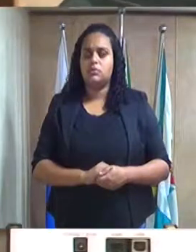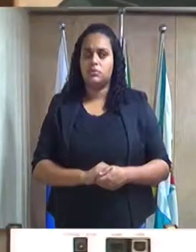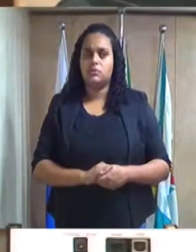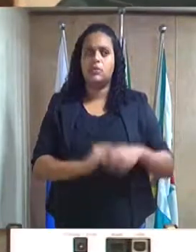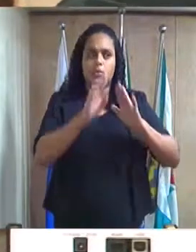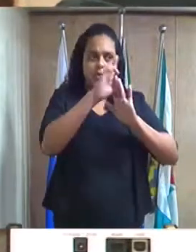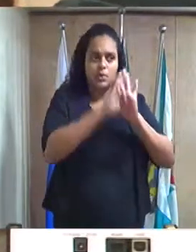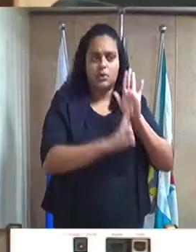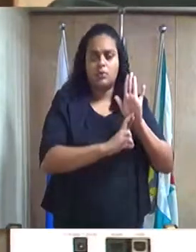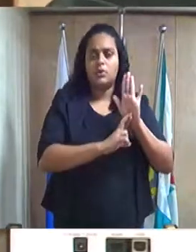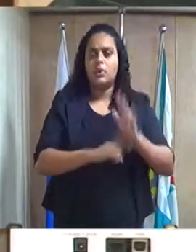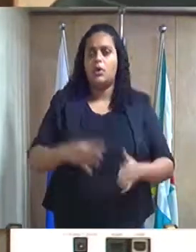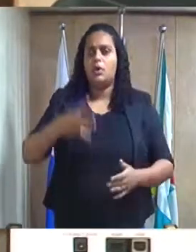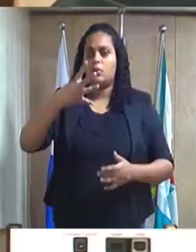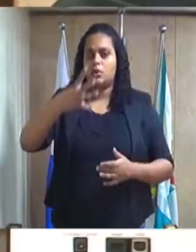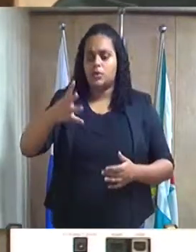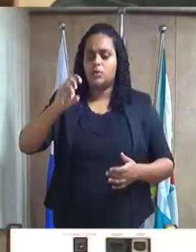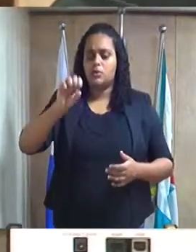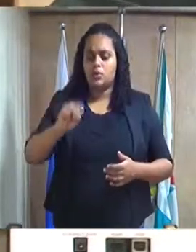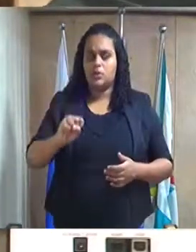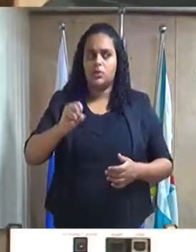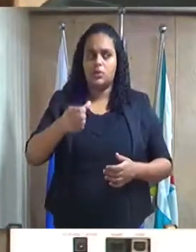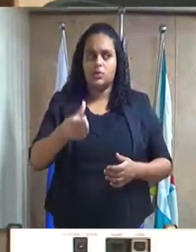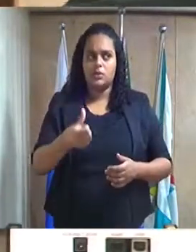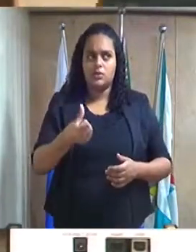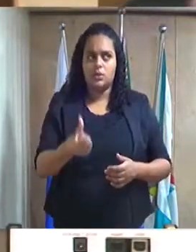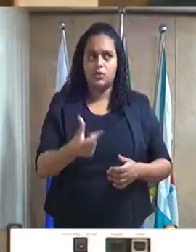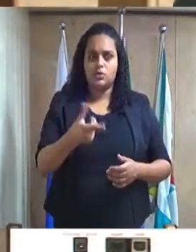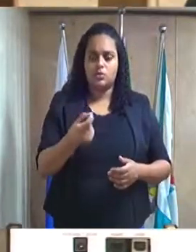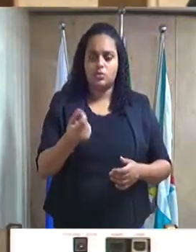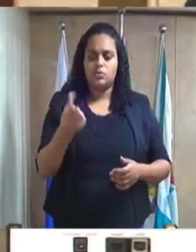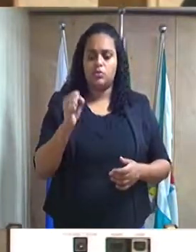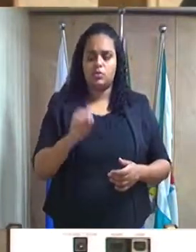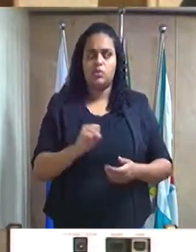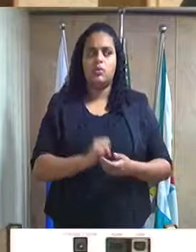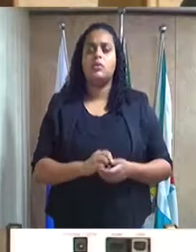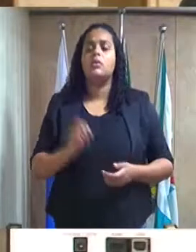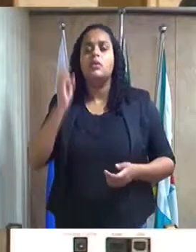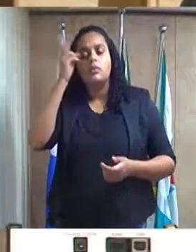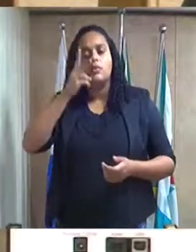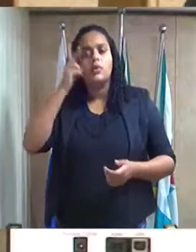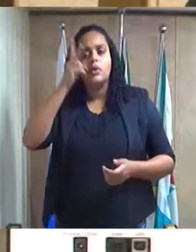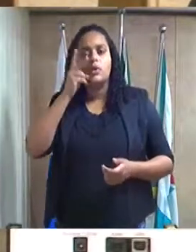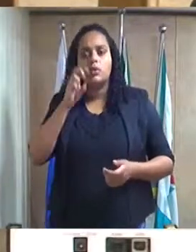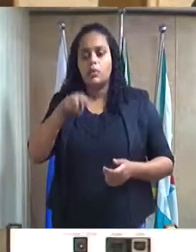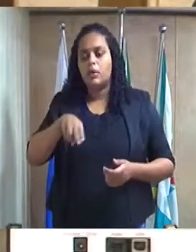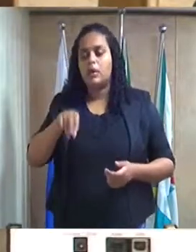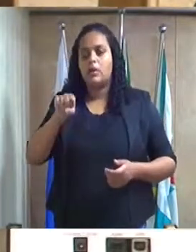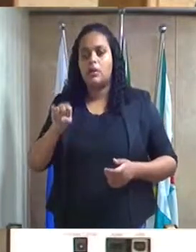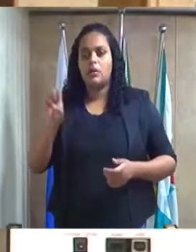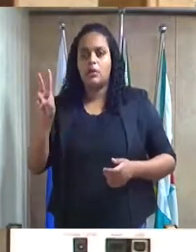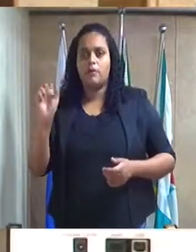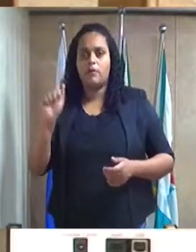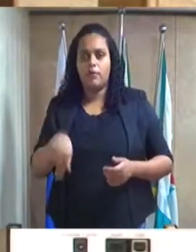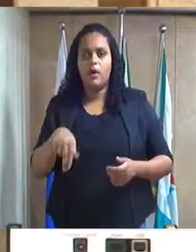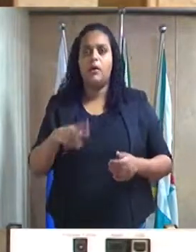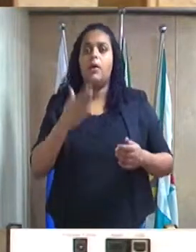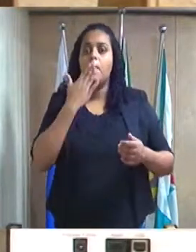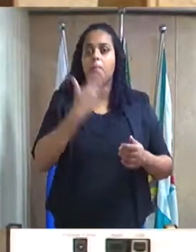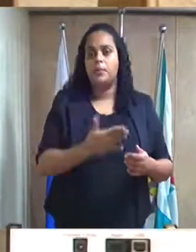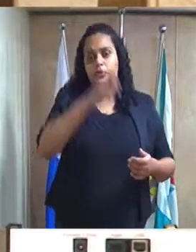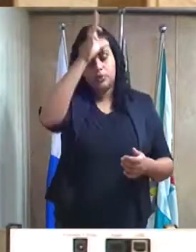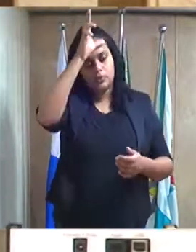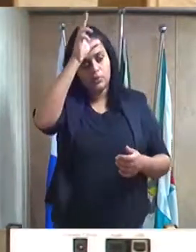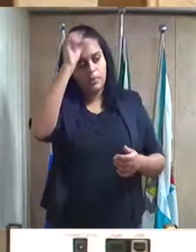Requerimento número 486, 2018. Da Excelentíssima Senhora Vereadora Nivan de Almeida, consignando